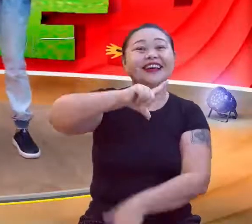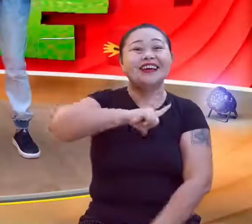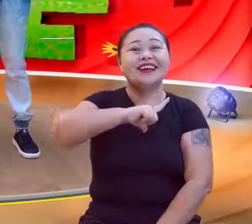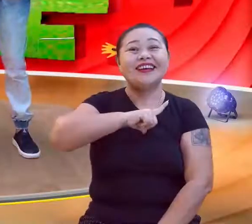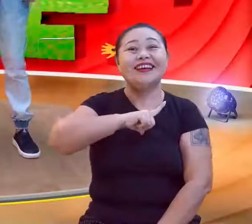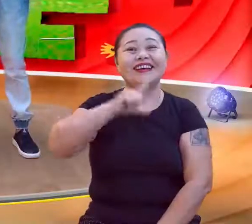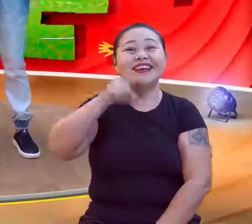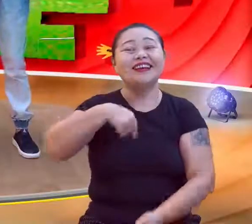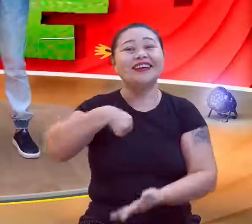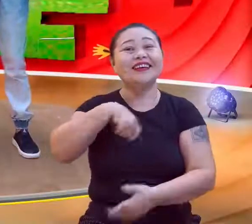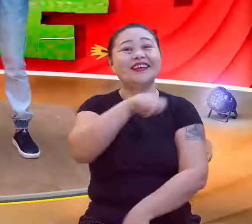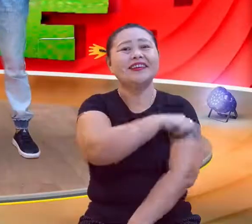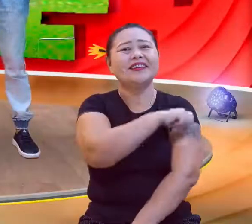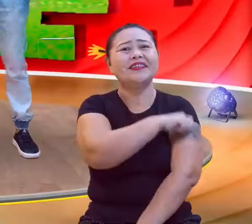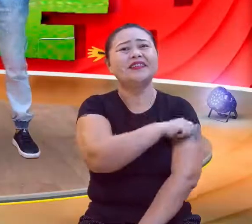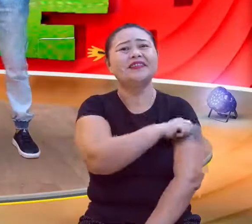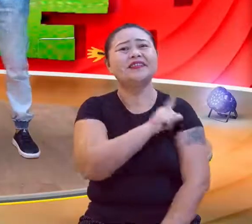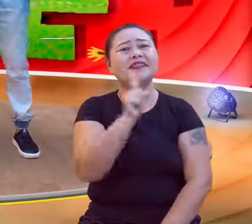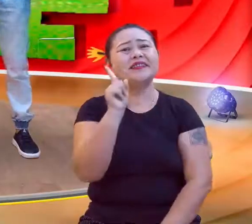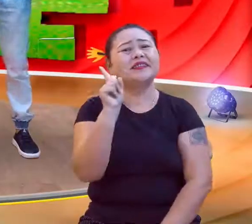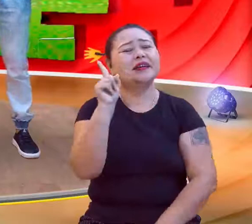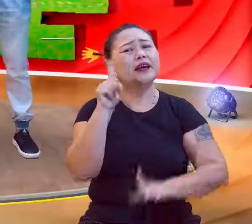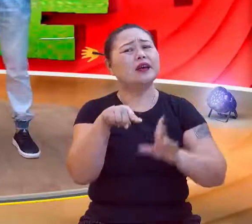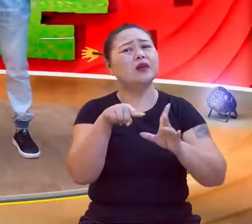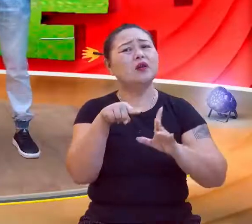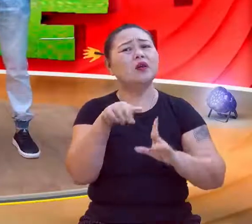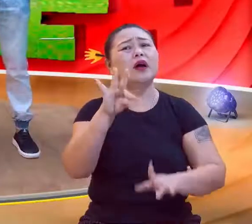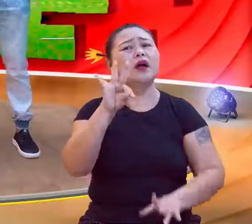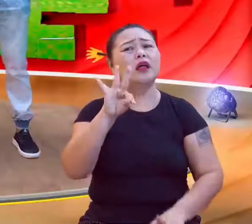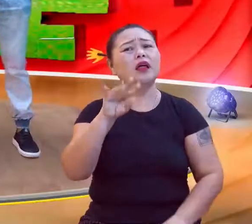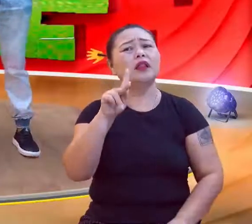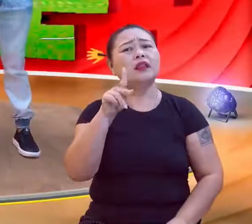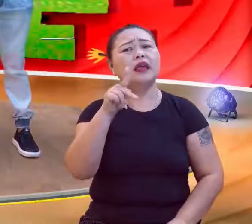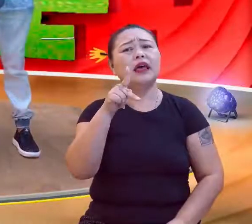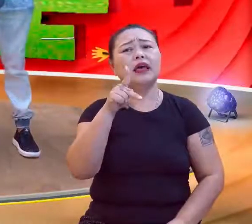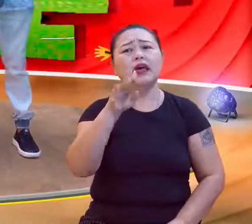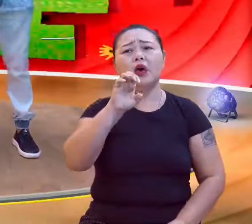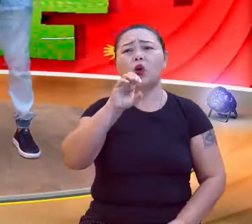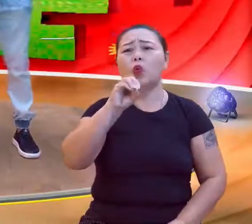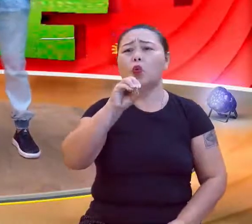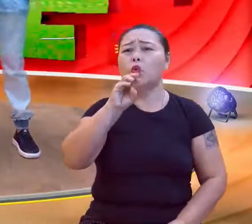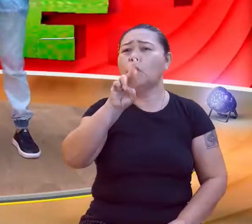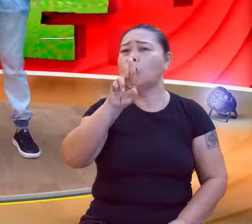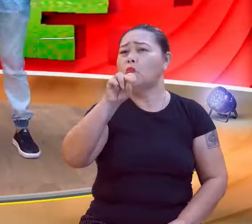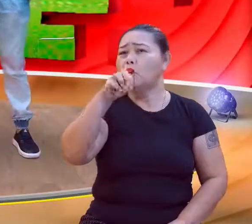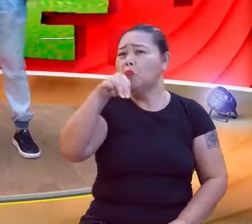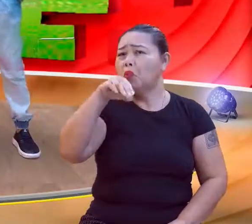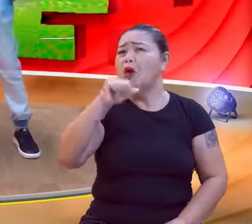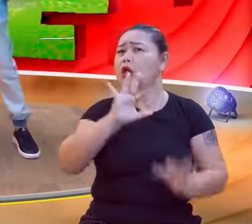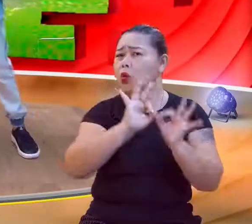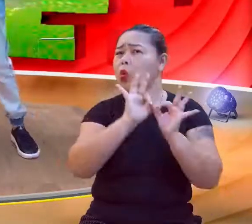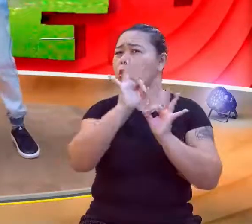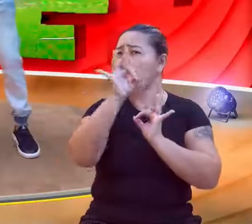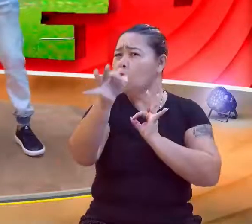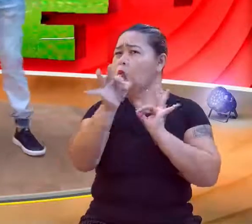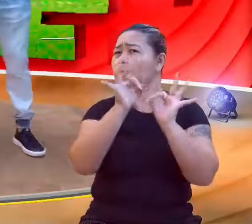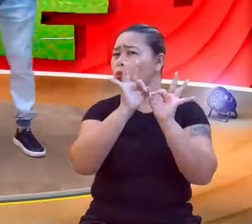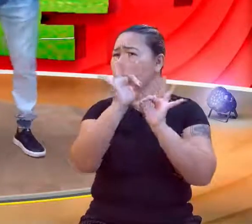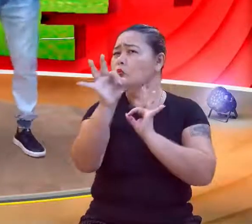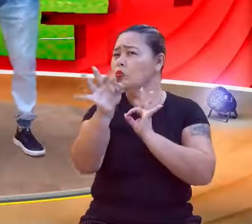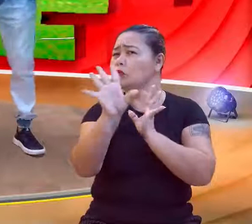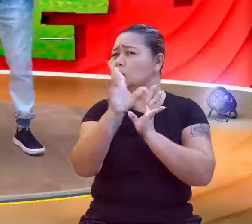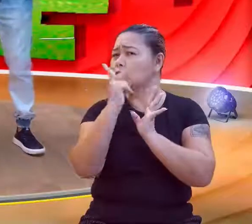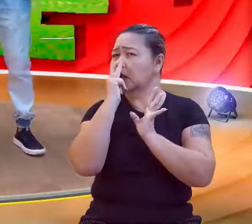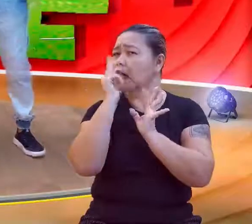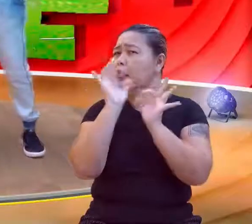de... Eu acho que até o Broma, é de longe, é de longe aí, é de longe. vamos lá, eu